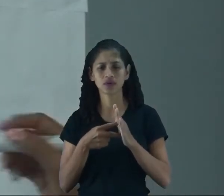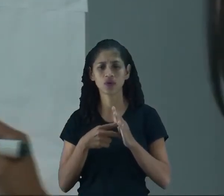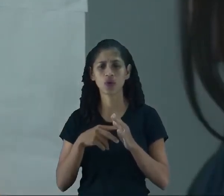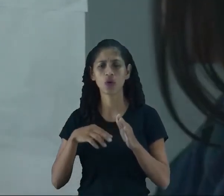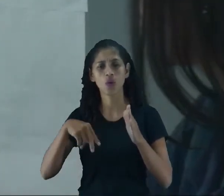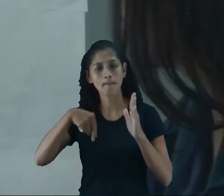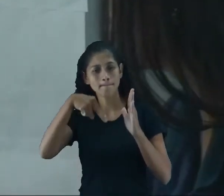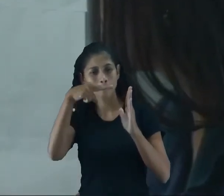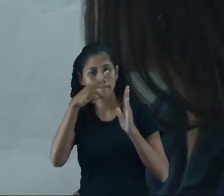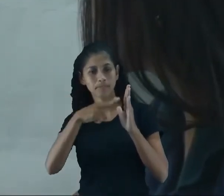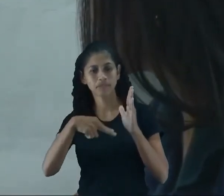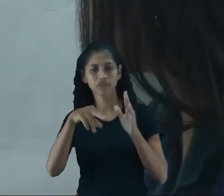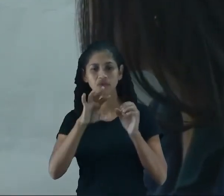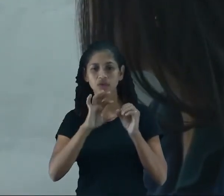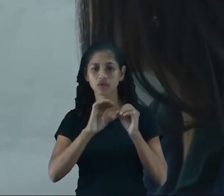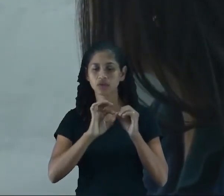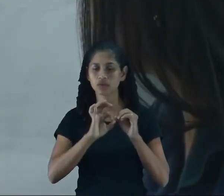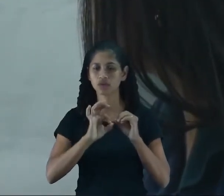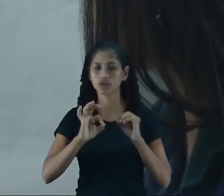mede